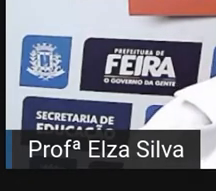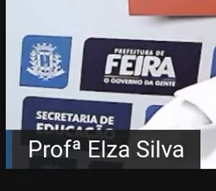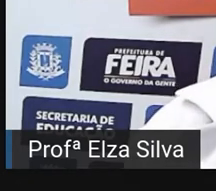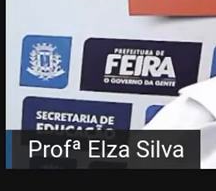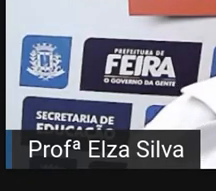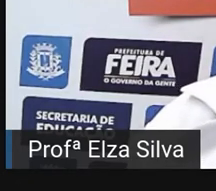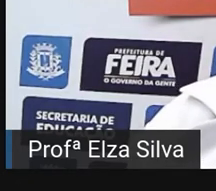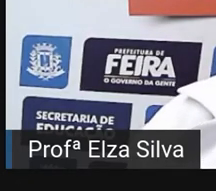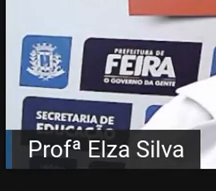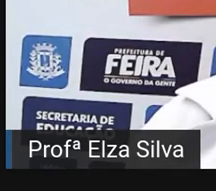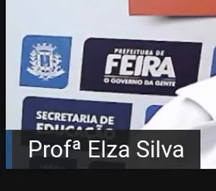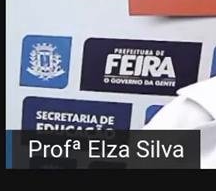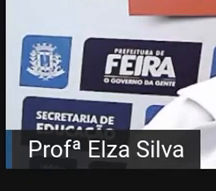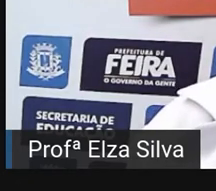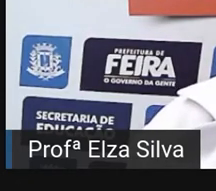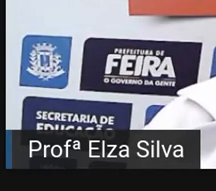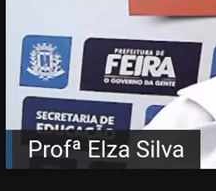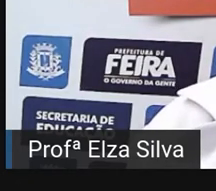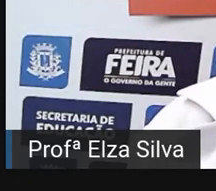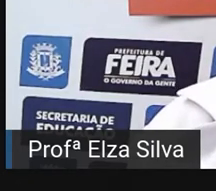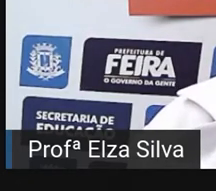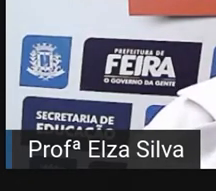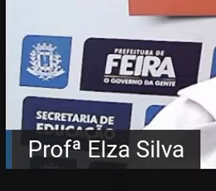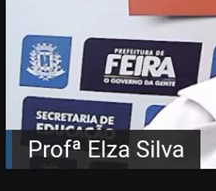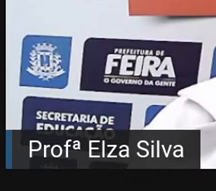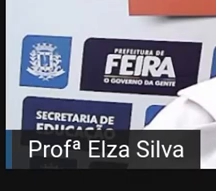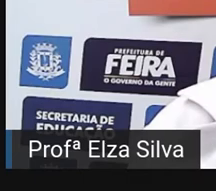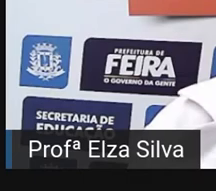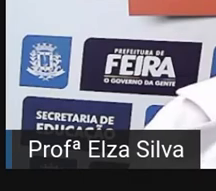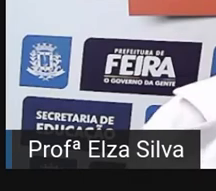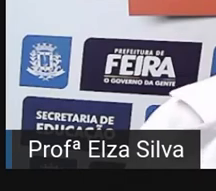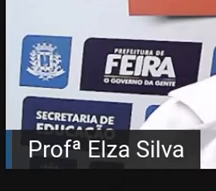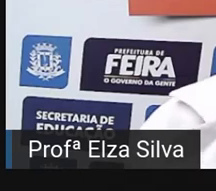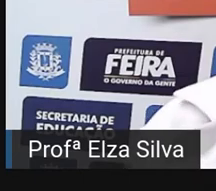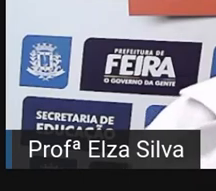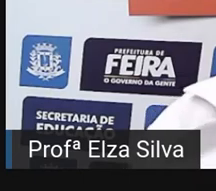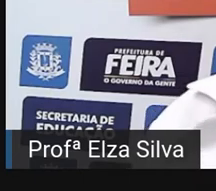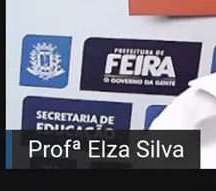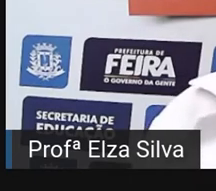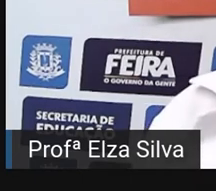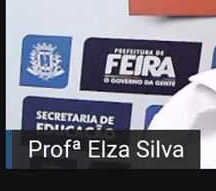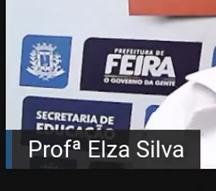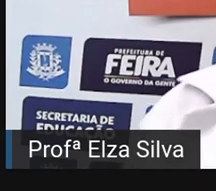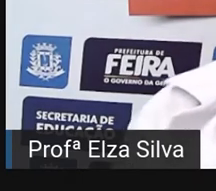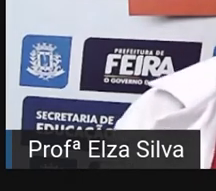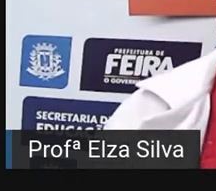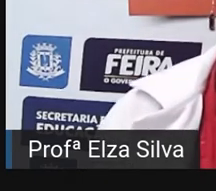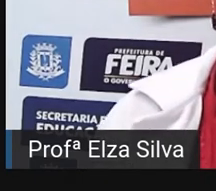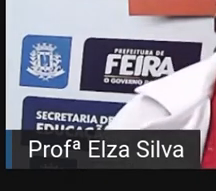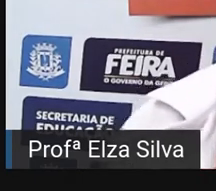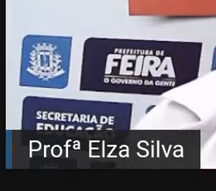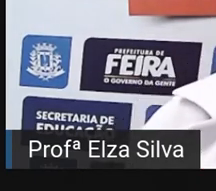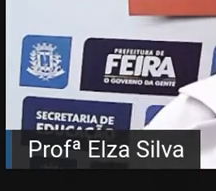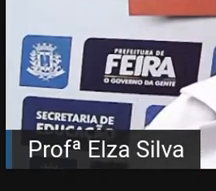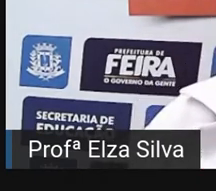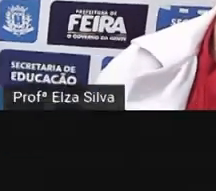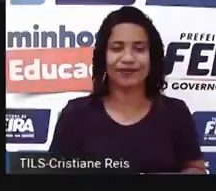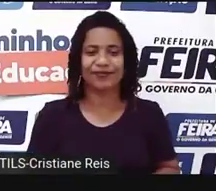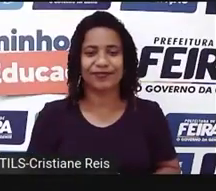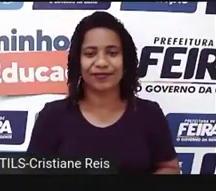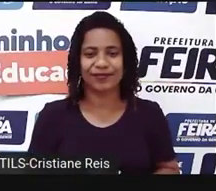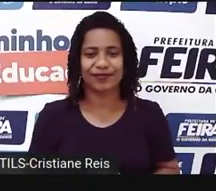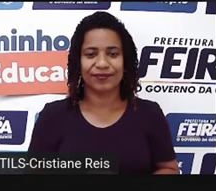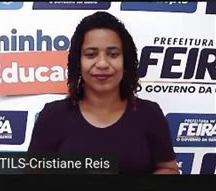necessário para desenvolver a sua aprendizagem. Aqui está. Ok.